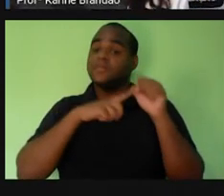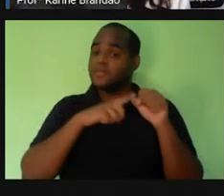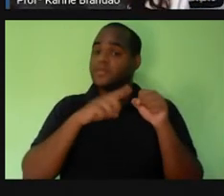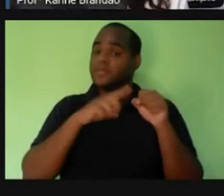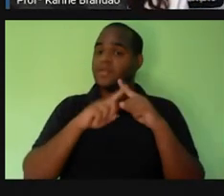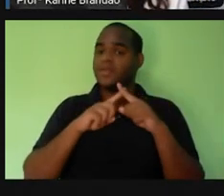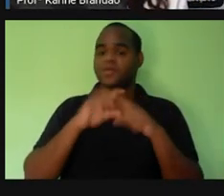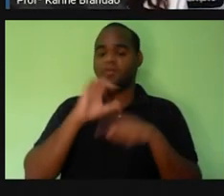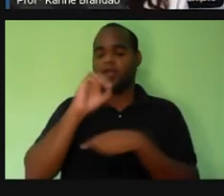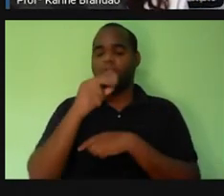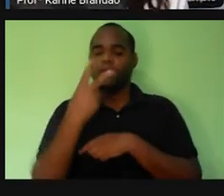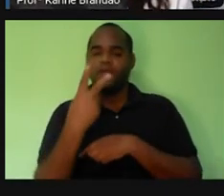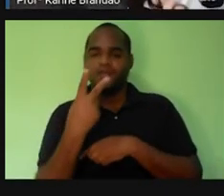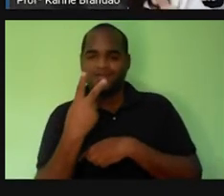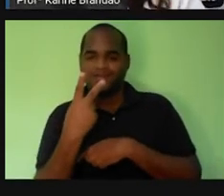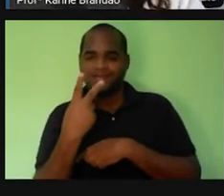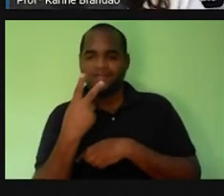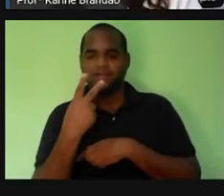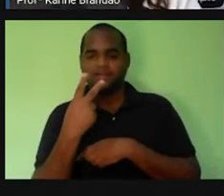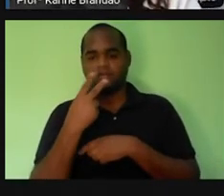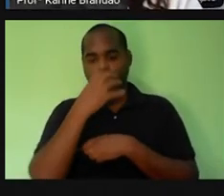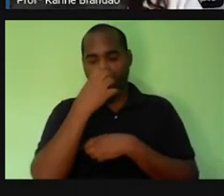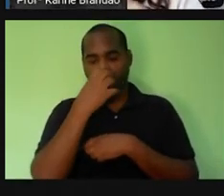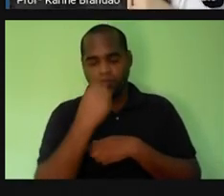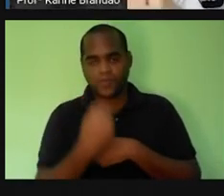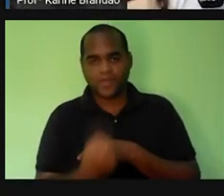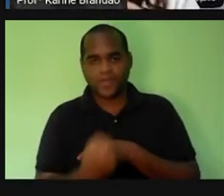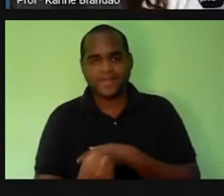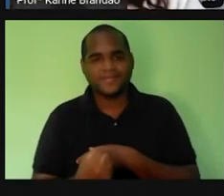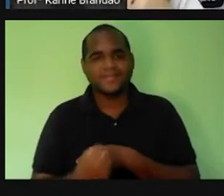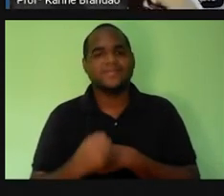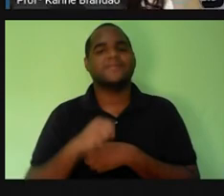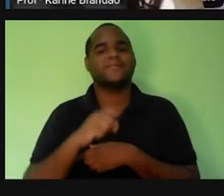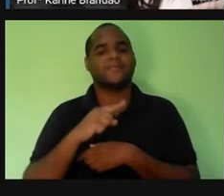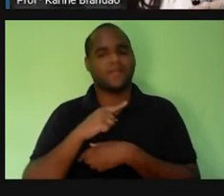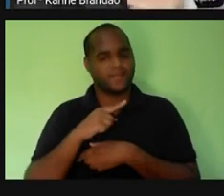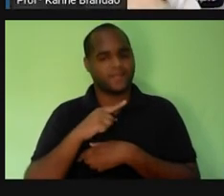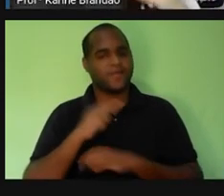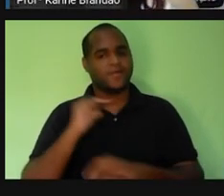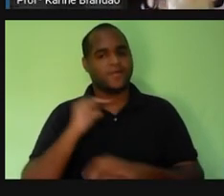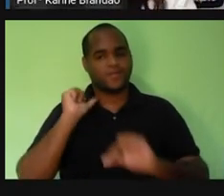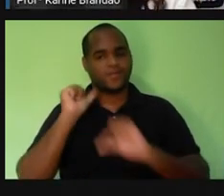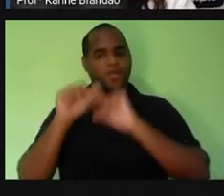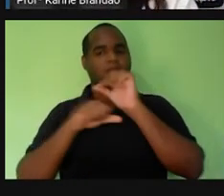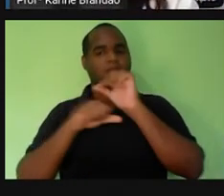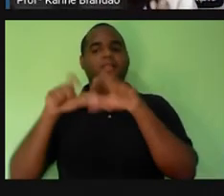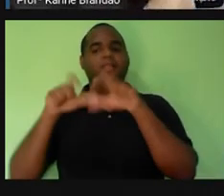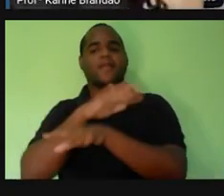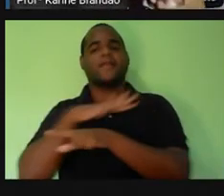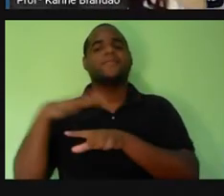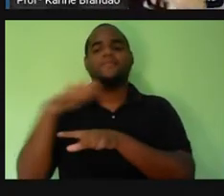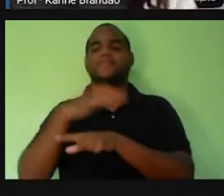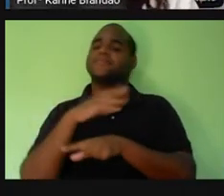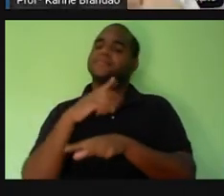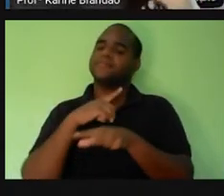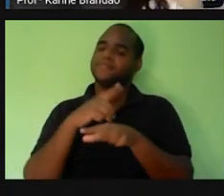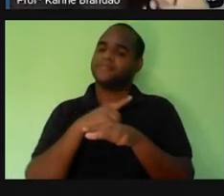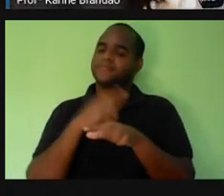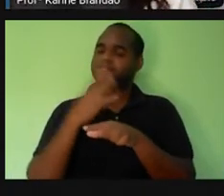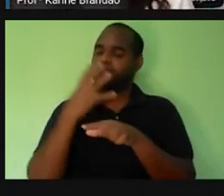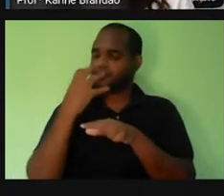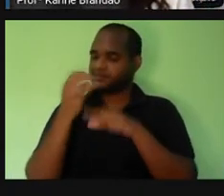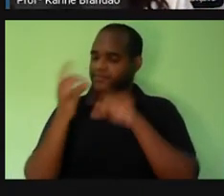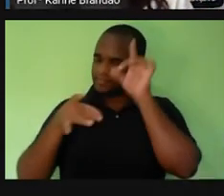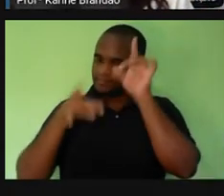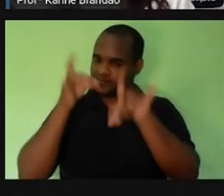pra dentro do nosso corpo, né? E vai, ao mesmo tempo, nessa troca, devolver pra o ambiente, junto com todos os